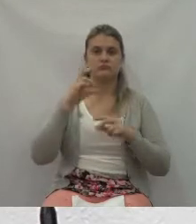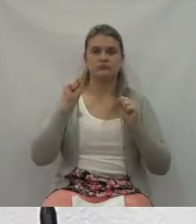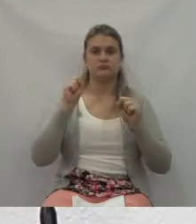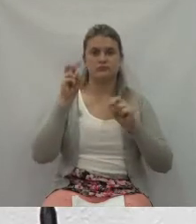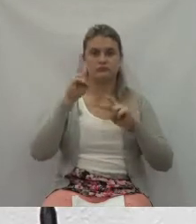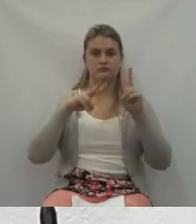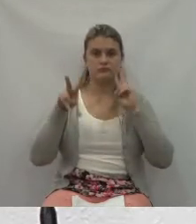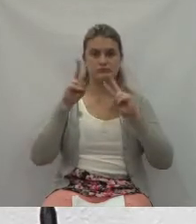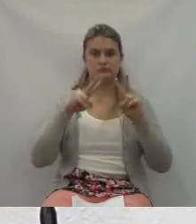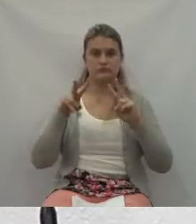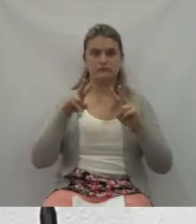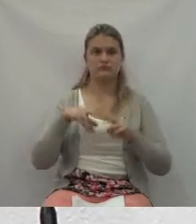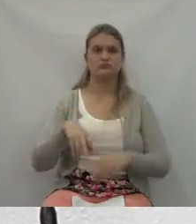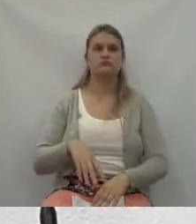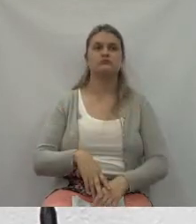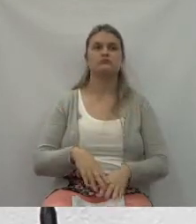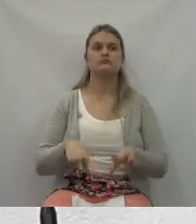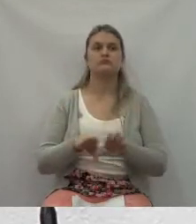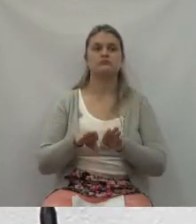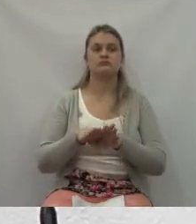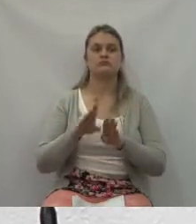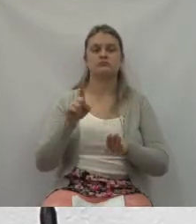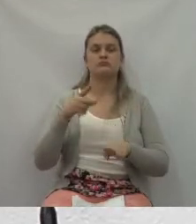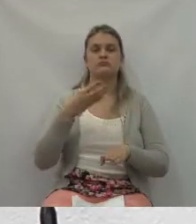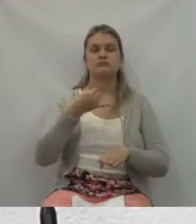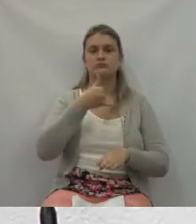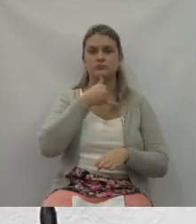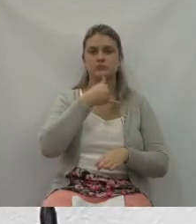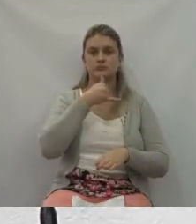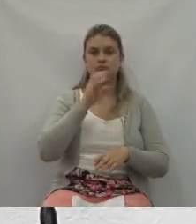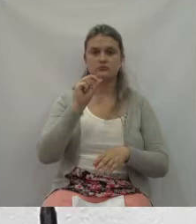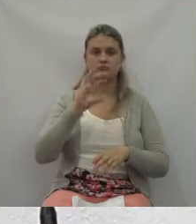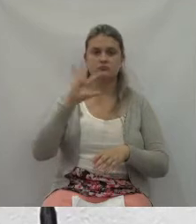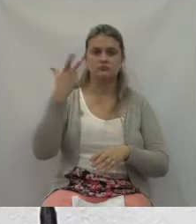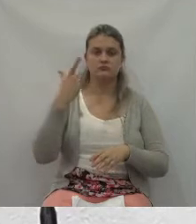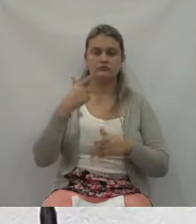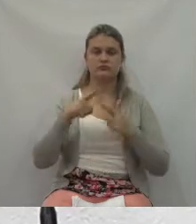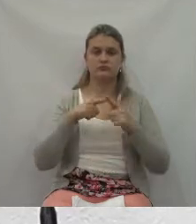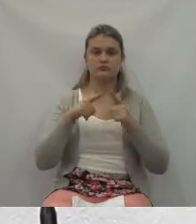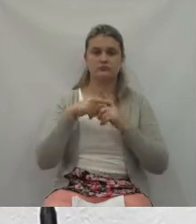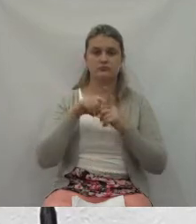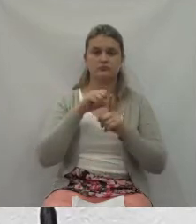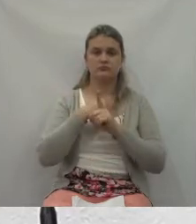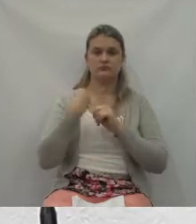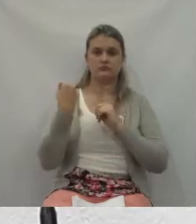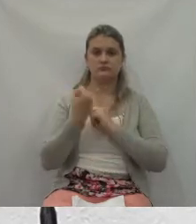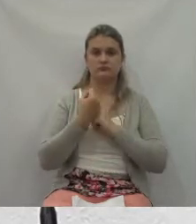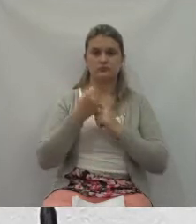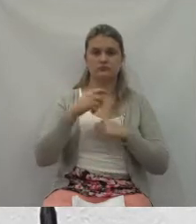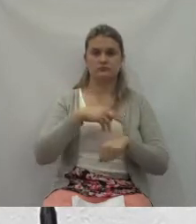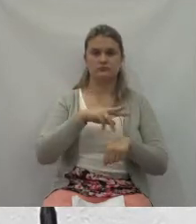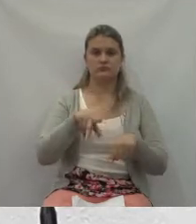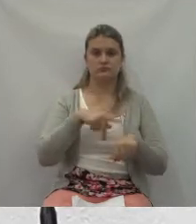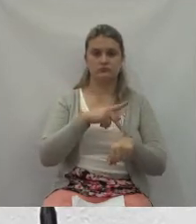infelizmente, de forma crescente, no país e no planeta.